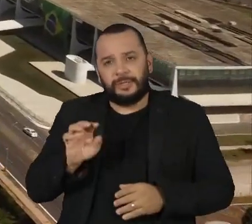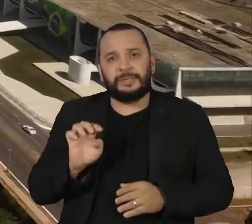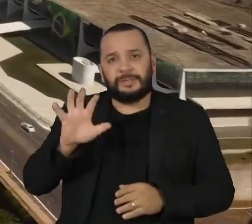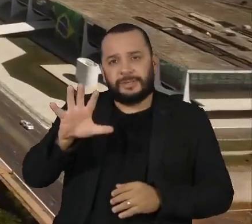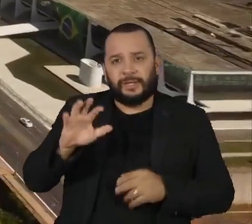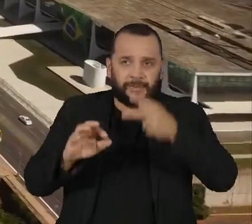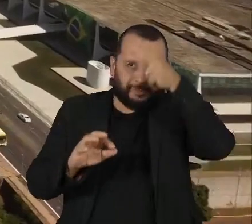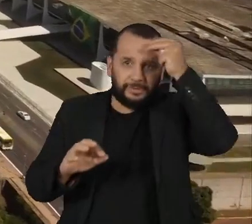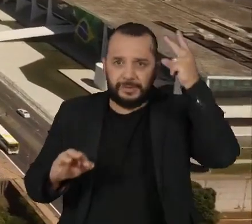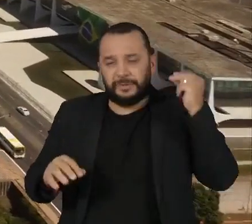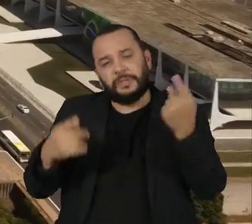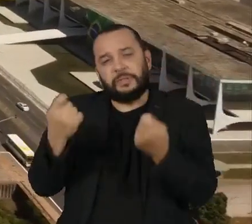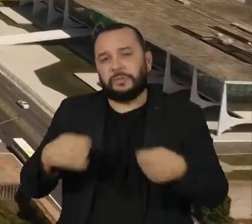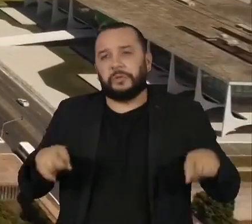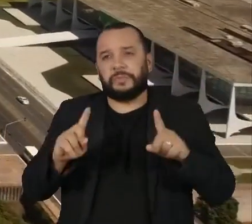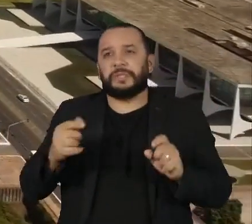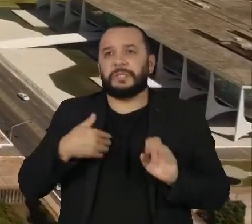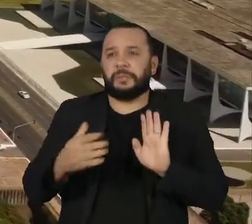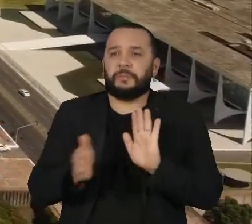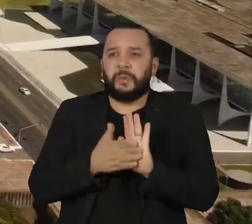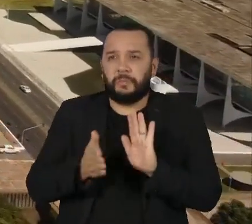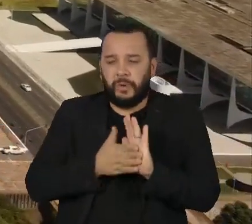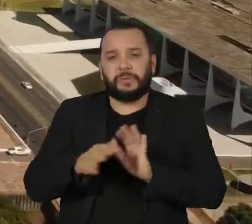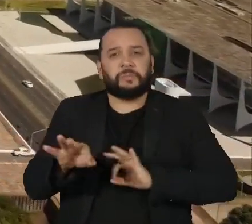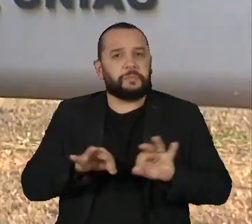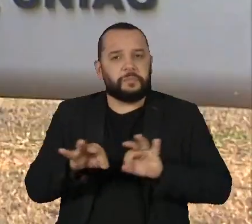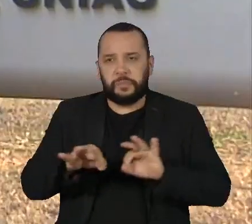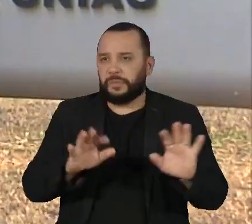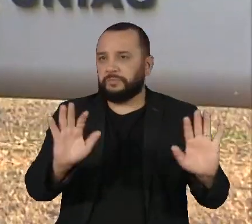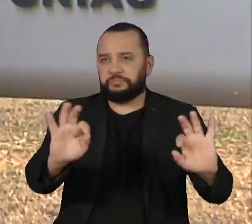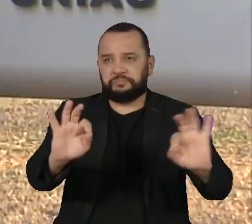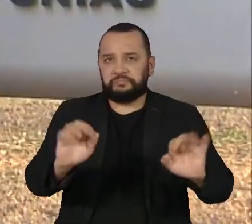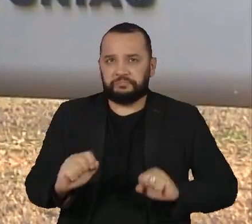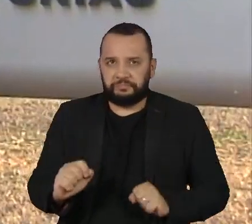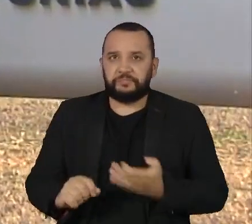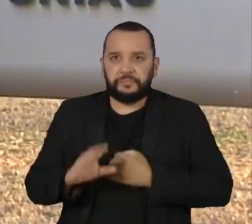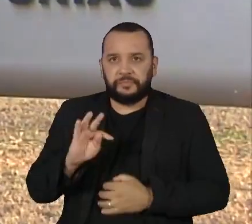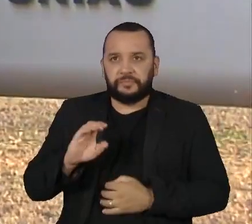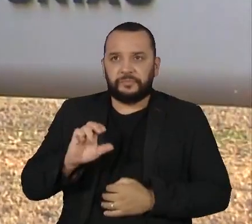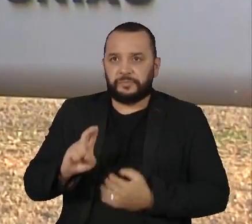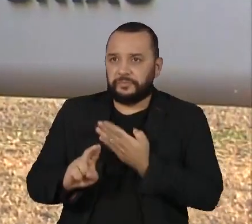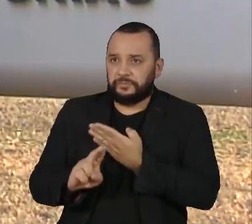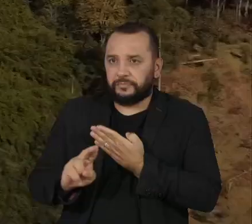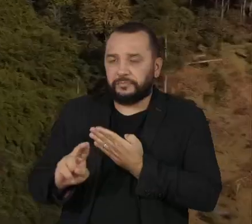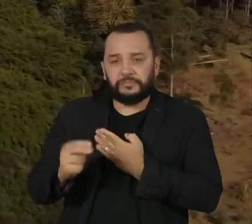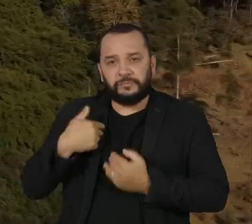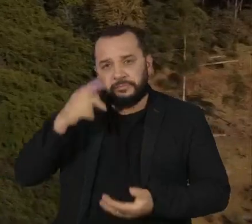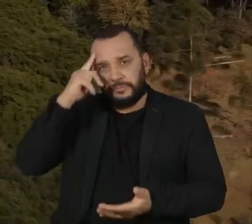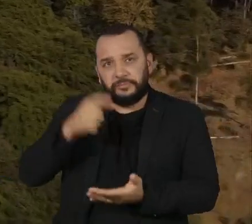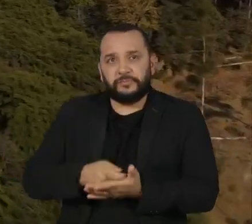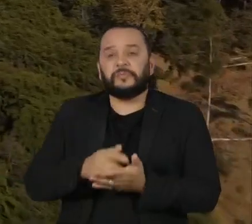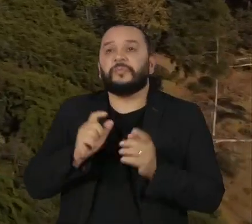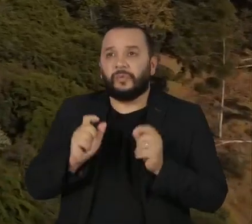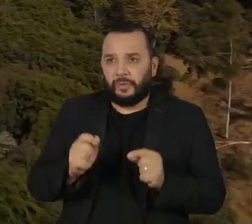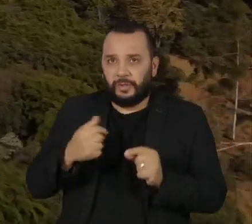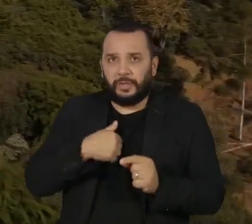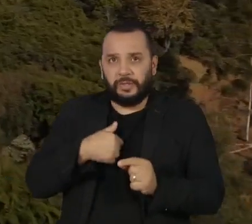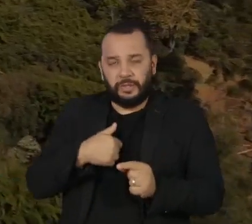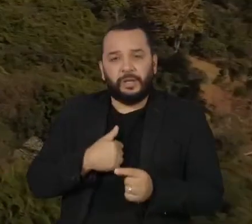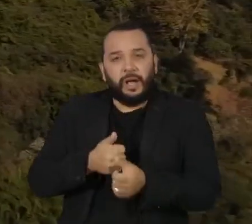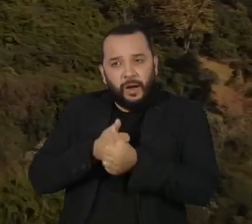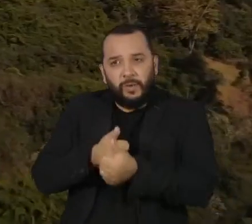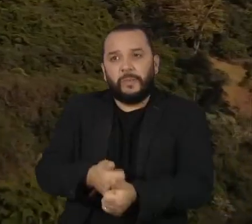sem a necessidade de apresentação de projetos específicos. O Tribunal de Contas da União decidiu que o acompanhamento dos